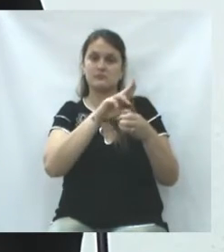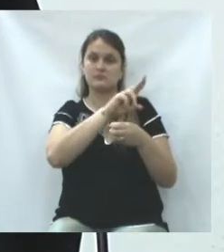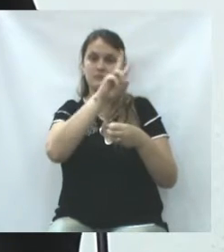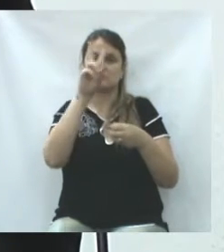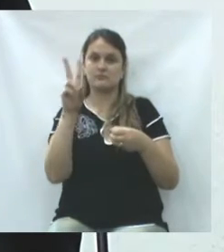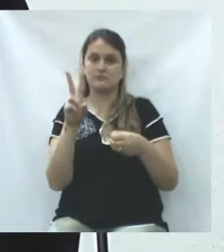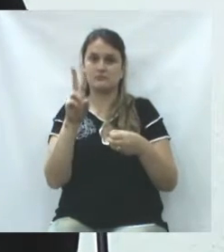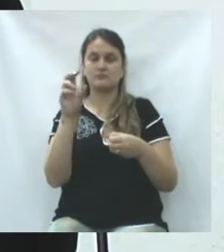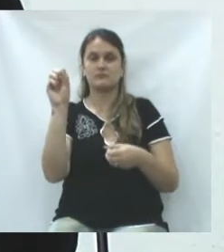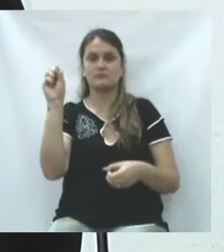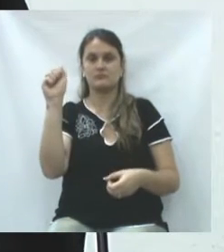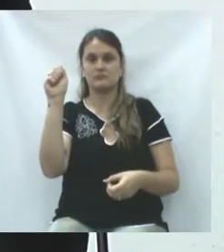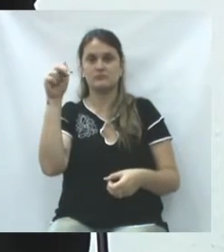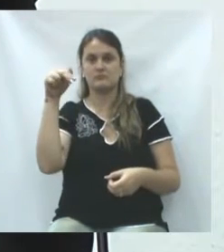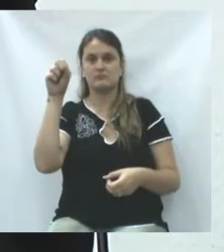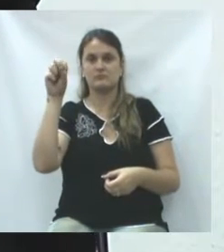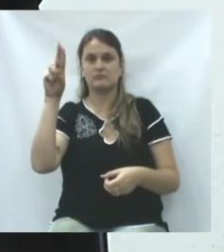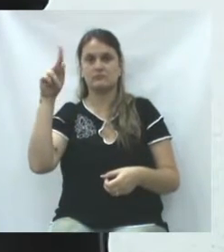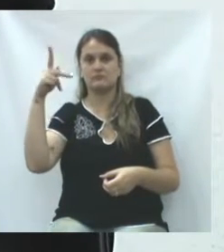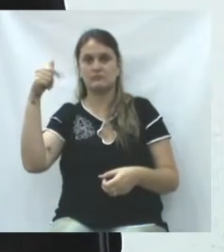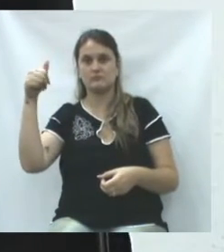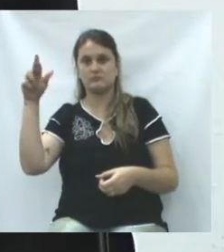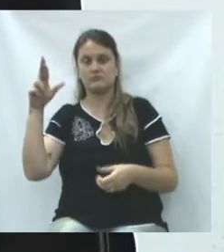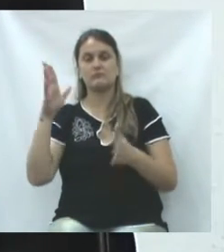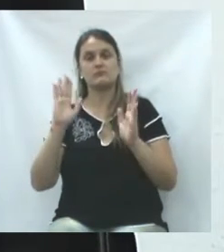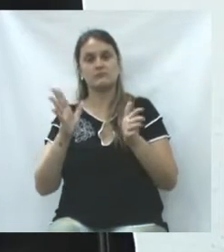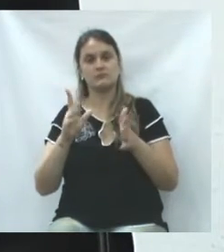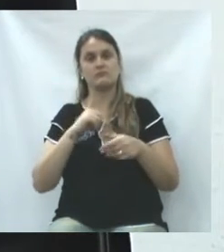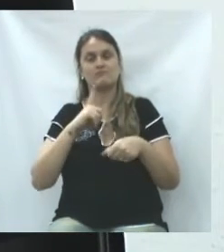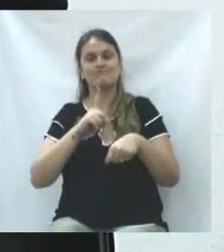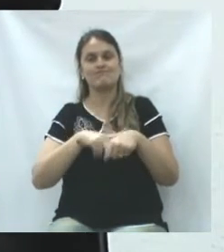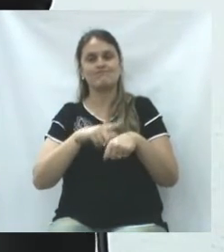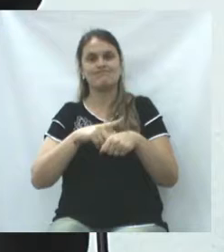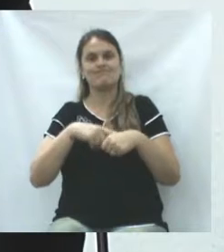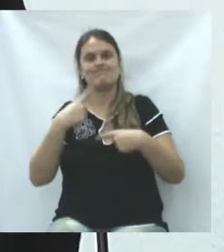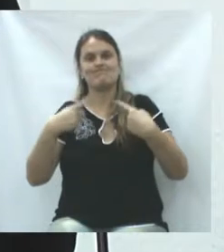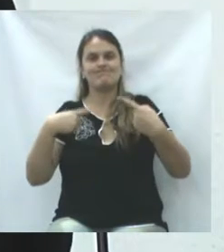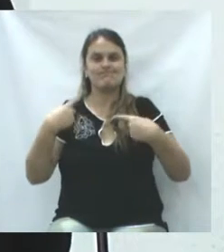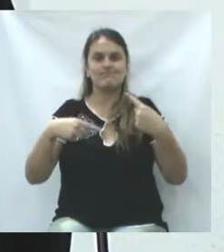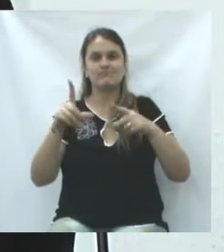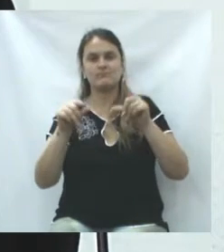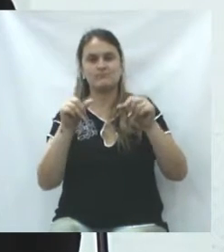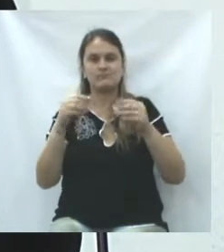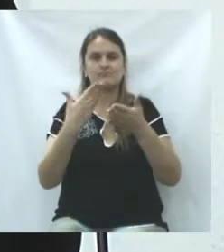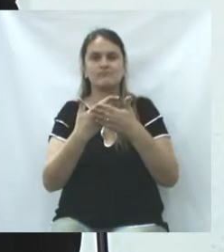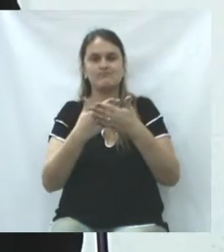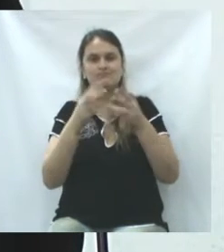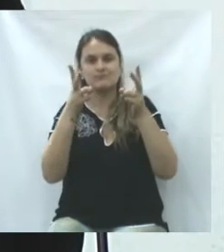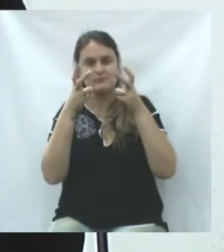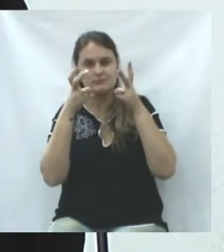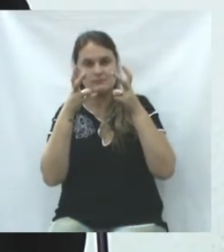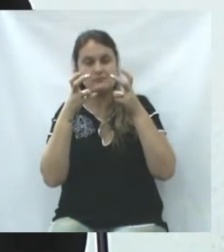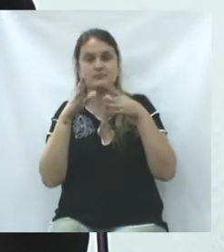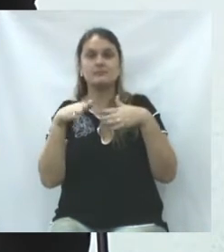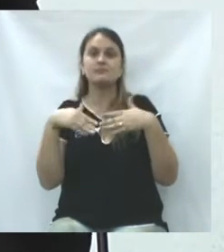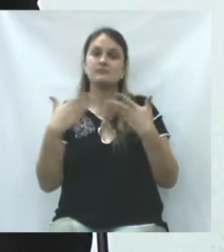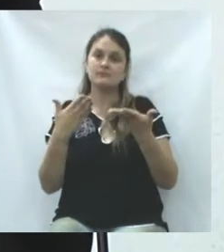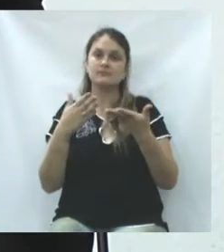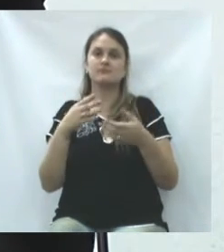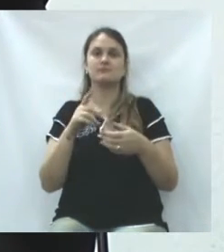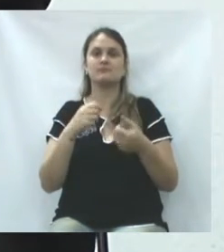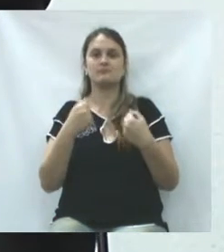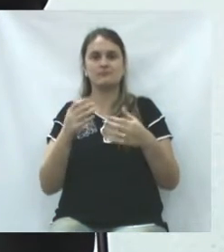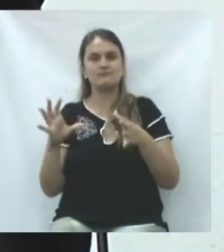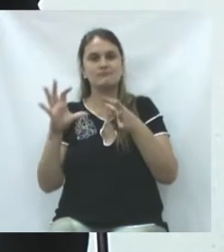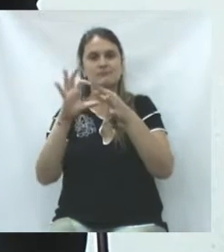município de Nova Vitória, a ANSUPAR e a essa Casa de Leis que passa por um momento de decisão, de estudo e análise. Então,